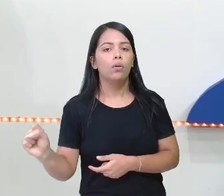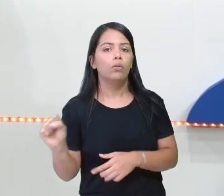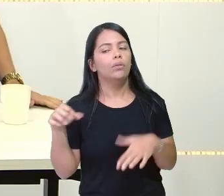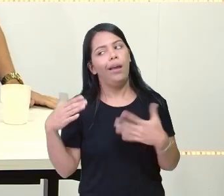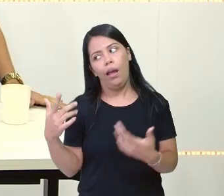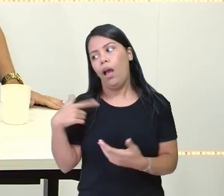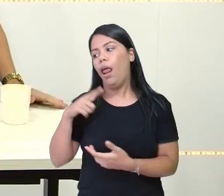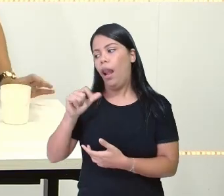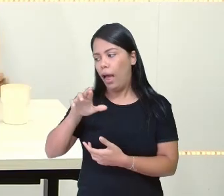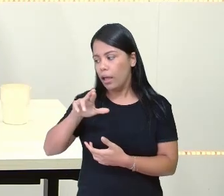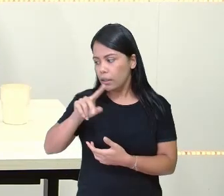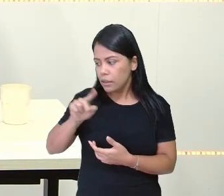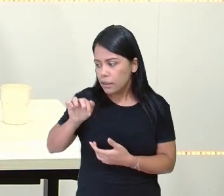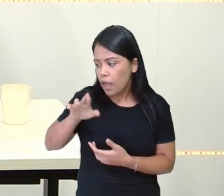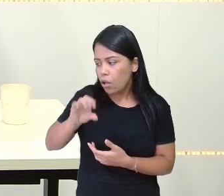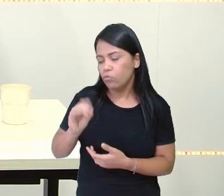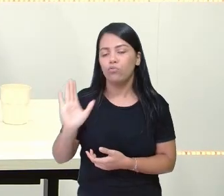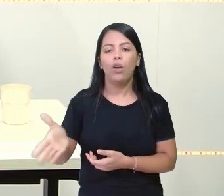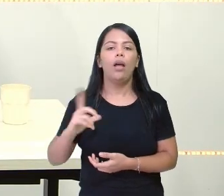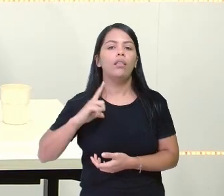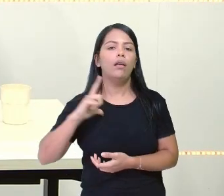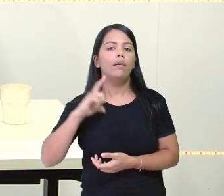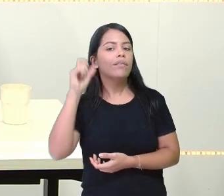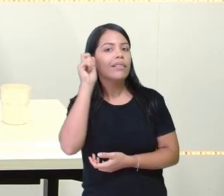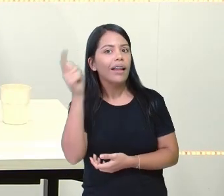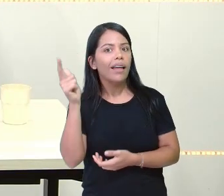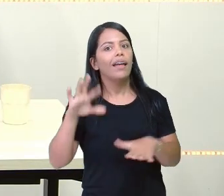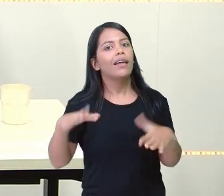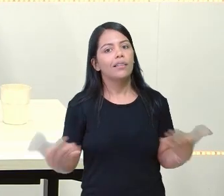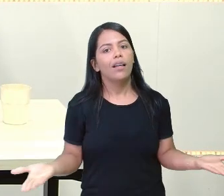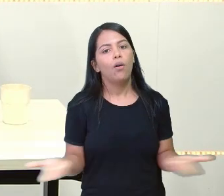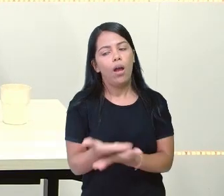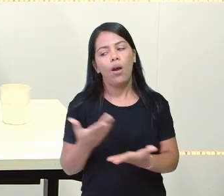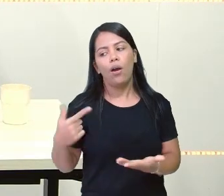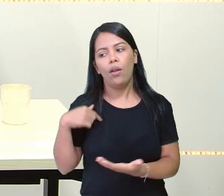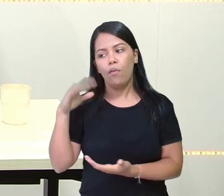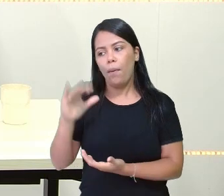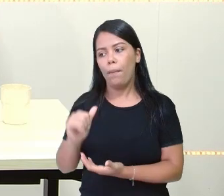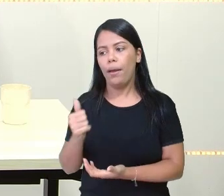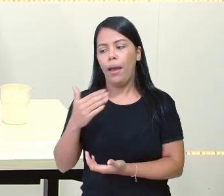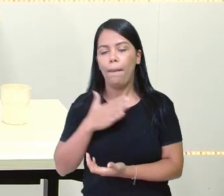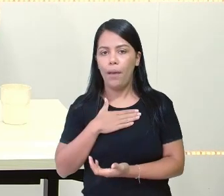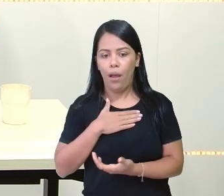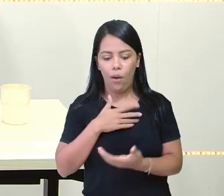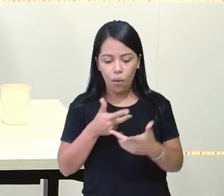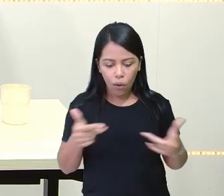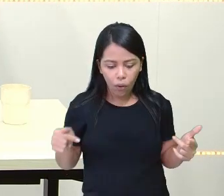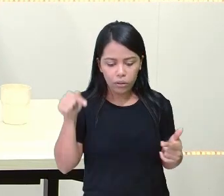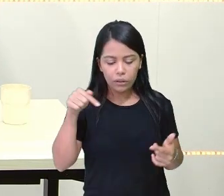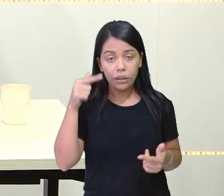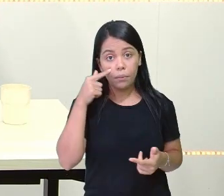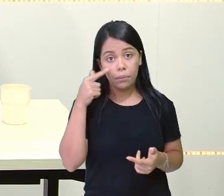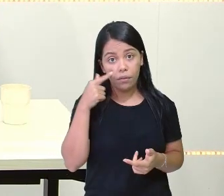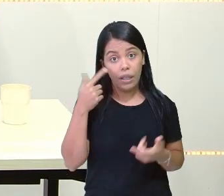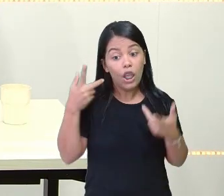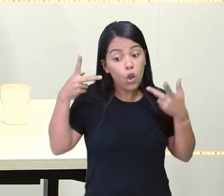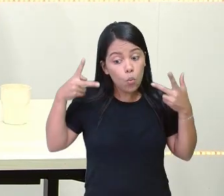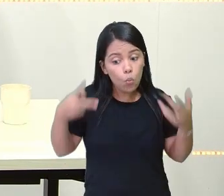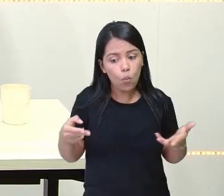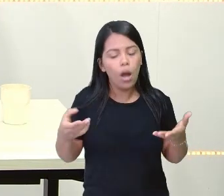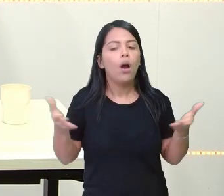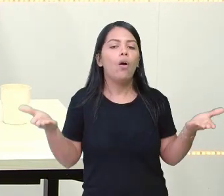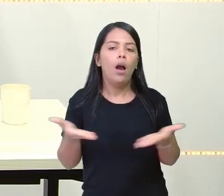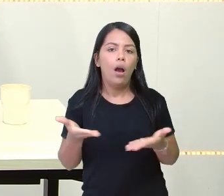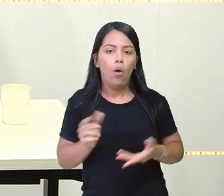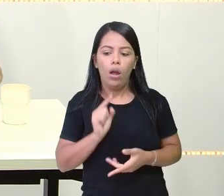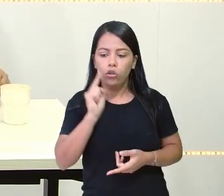E agora, eu vou pegar esse meu material aqui e vou repartir igualmente, fazendo a distribuição de